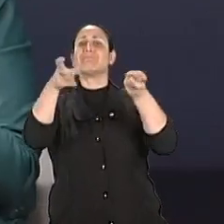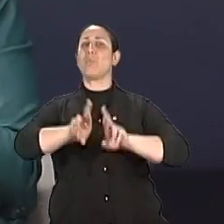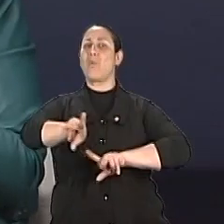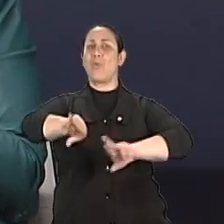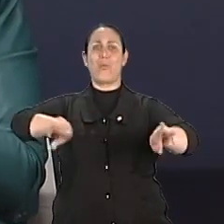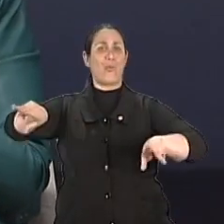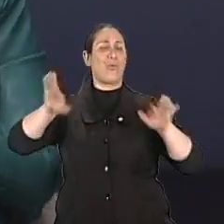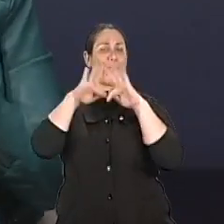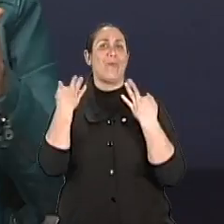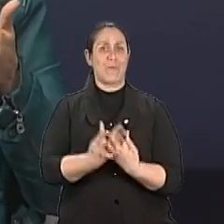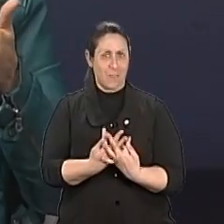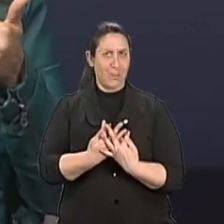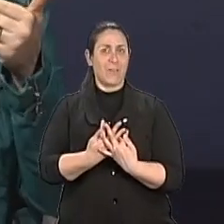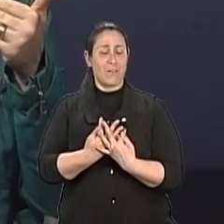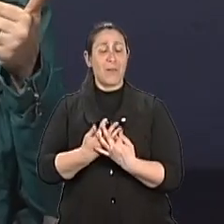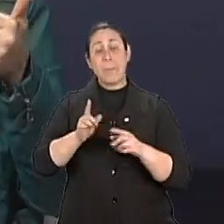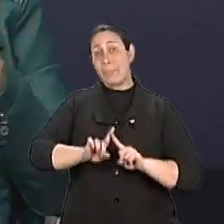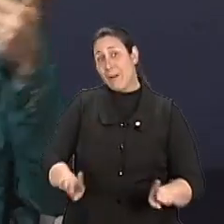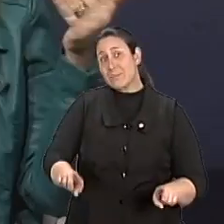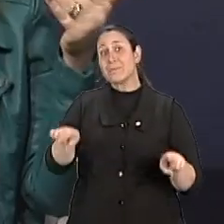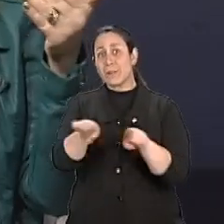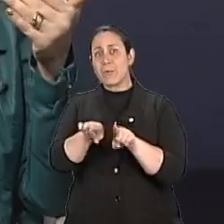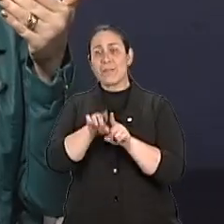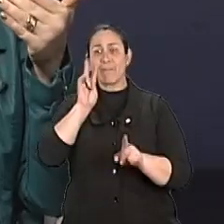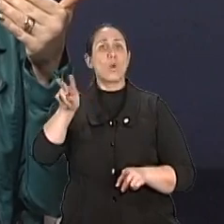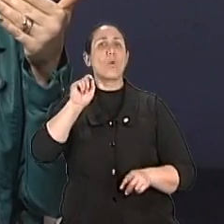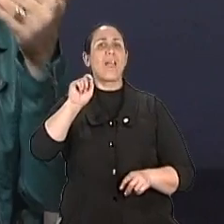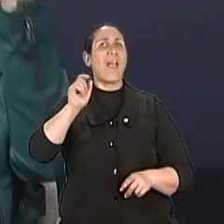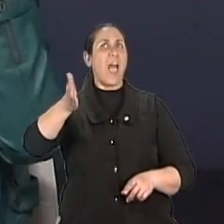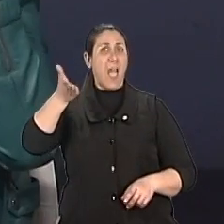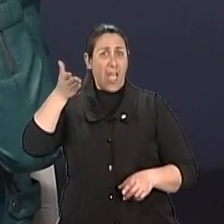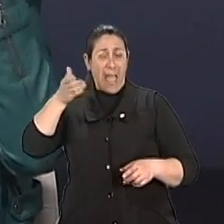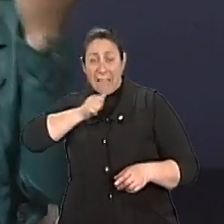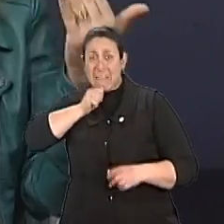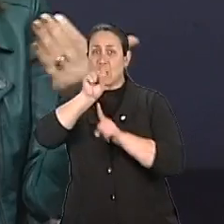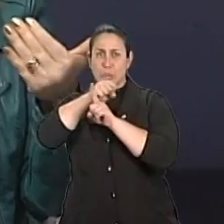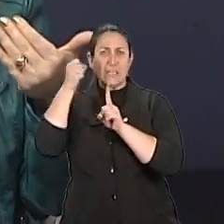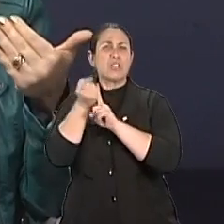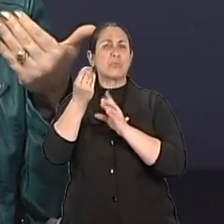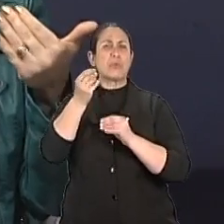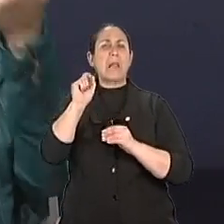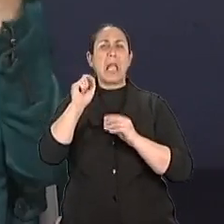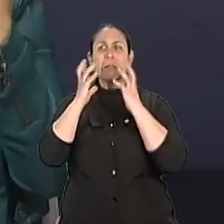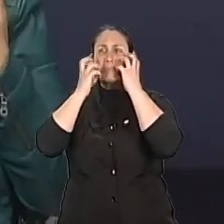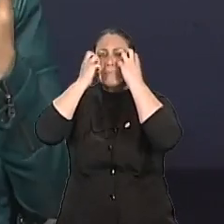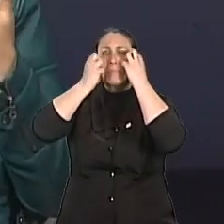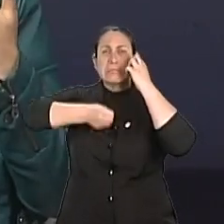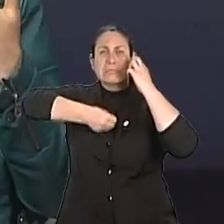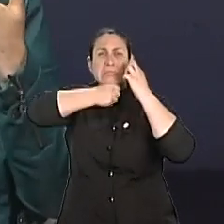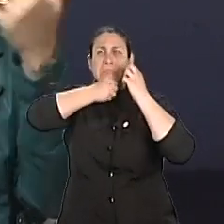dentro de um cenário onde o culto é só juventude, onde uma ruga é uma vergonha, onde